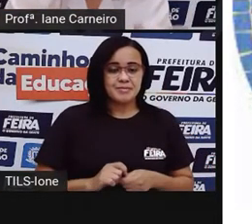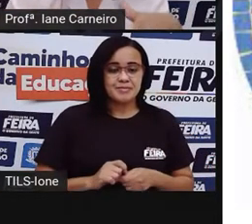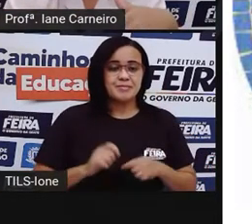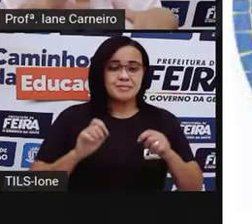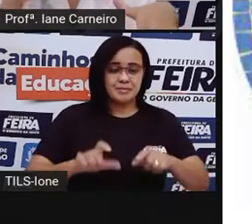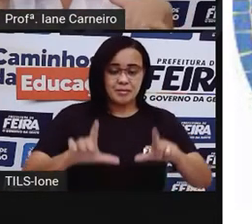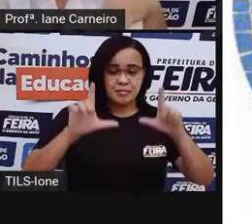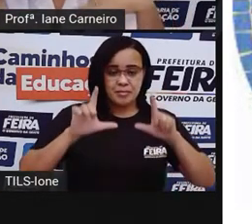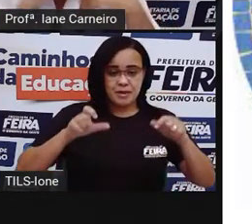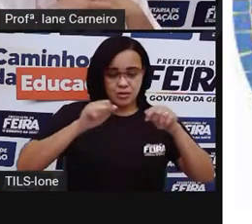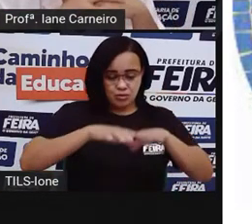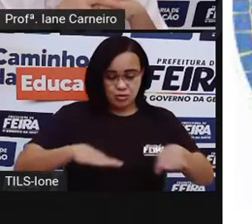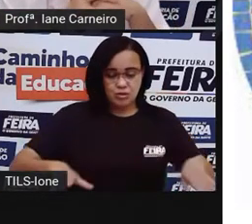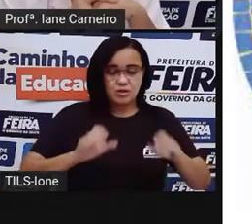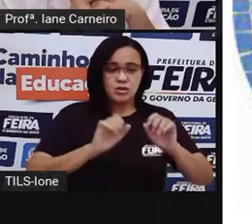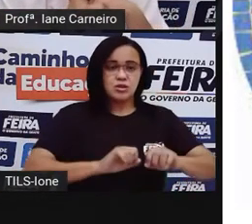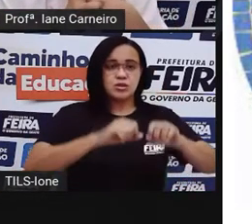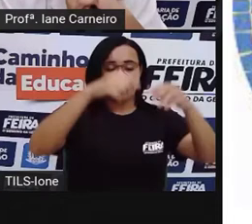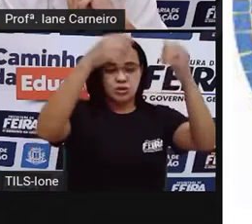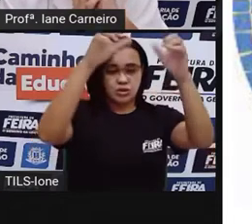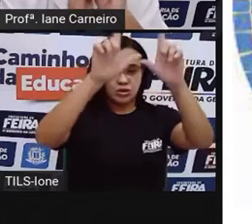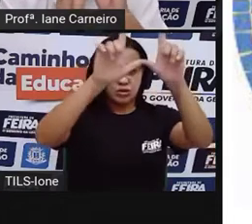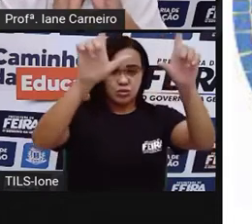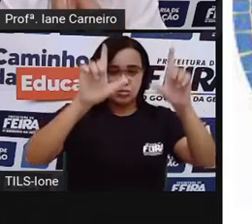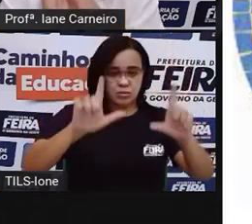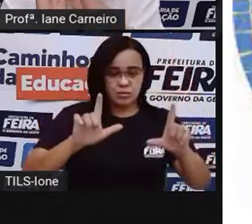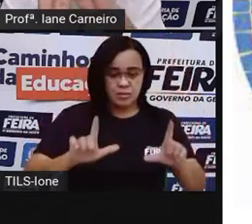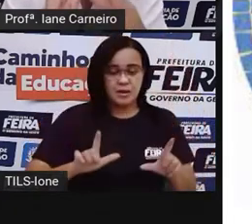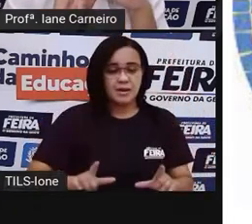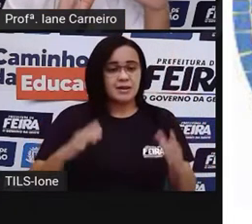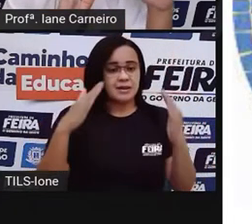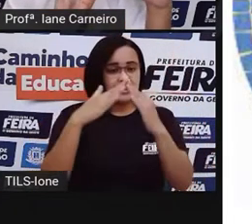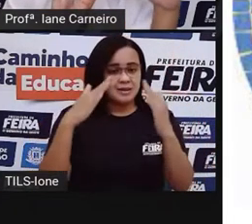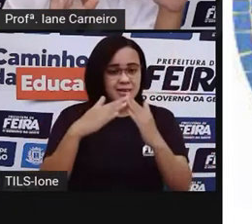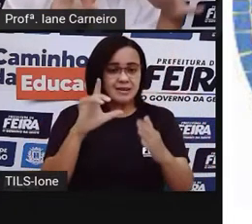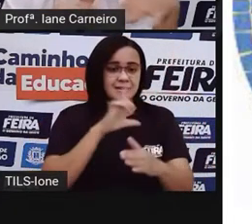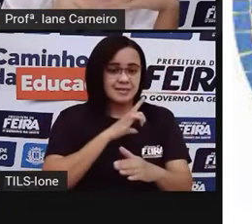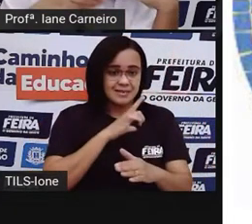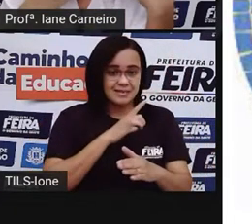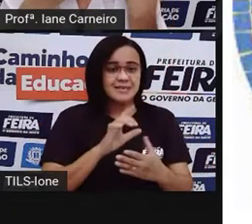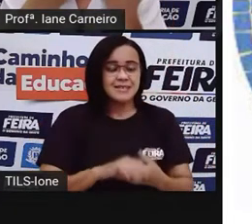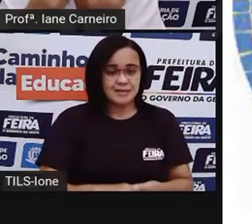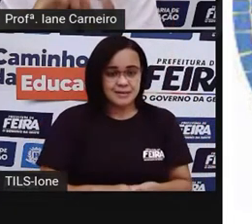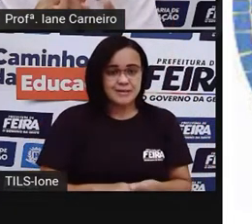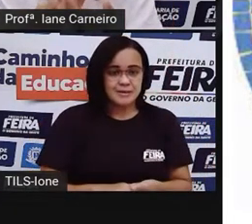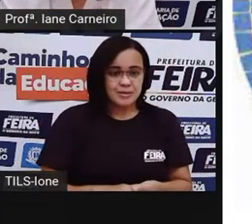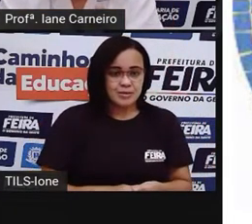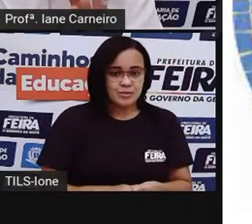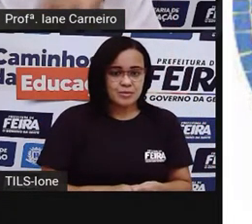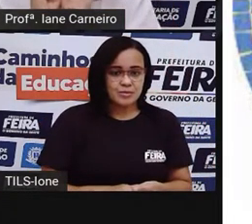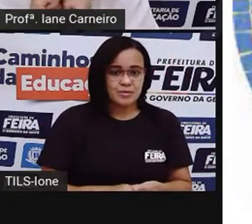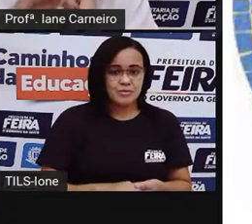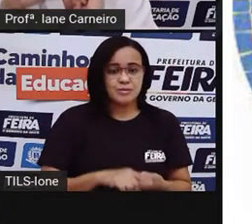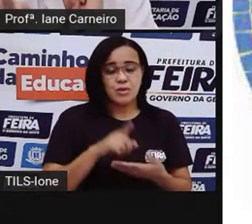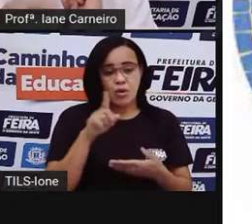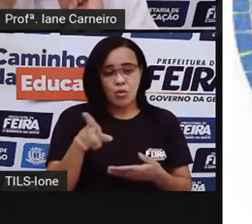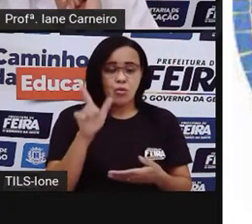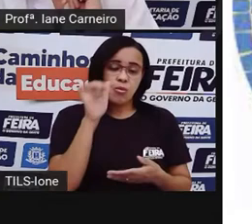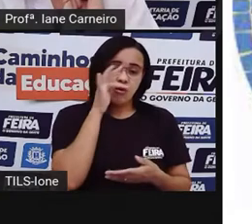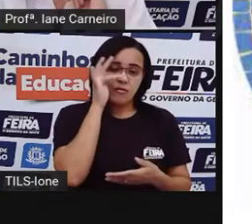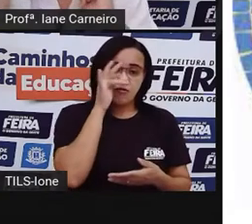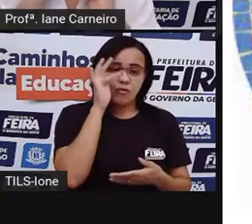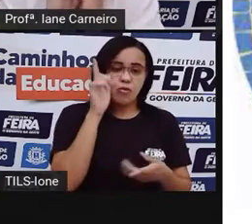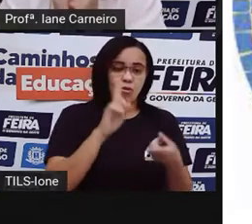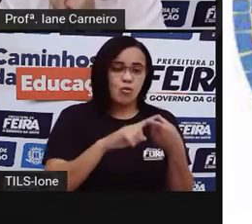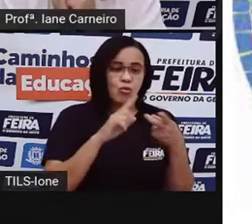vê no chão, na parede de algumas casas, né? Então, a Pró trouxe esse primeiro modelo aí, a gente vê uma flor, né? Do